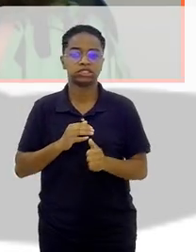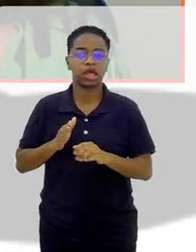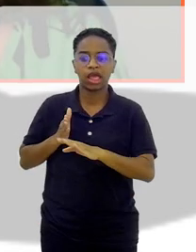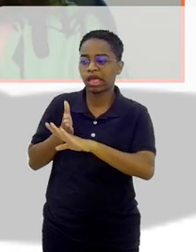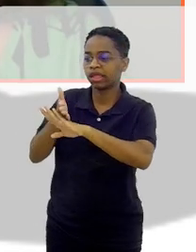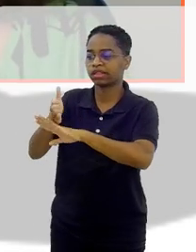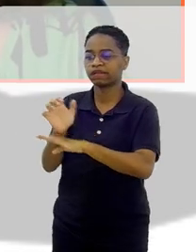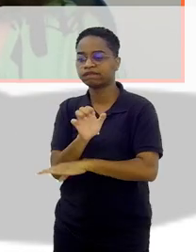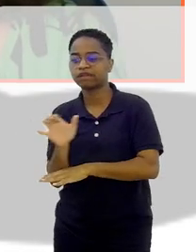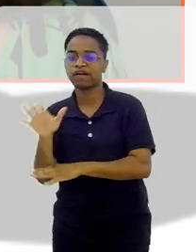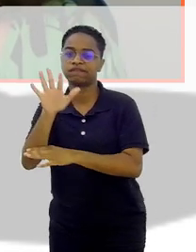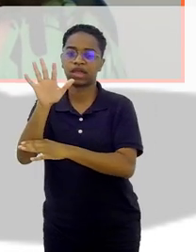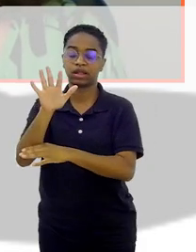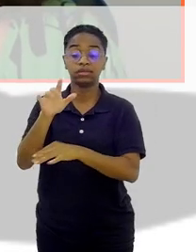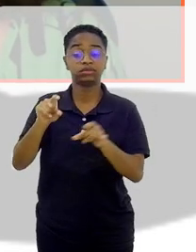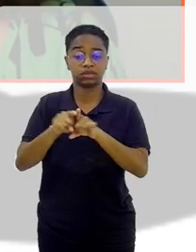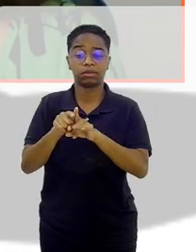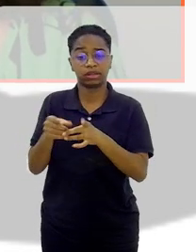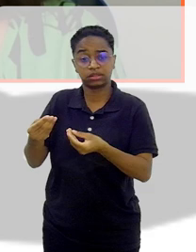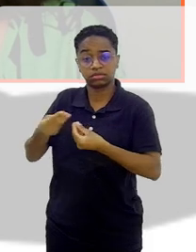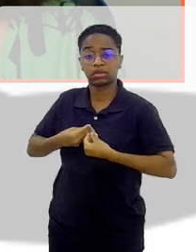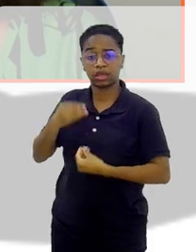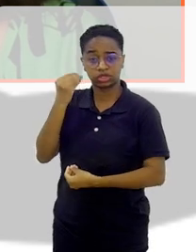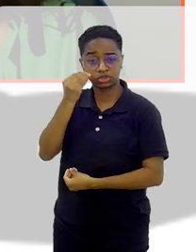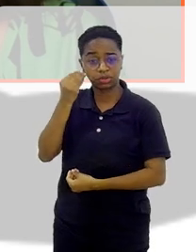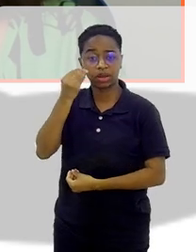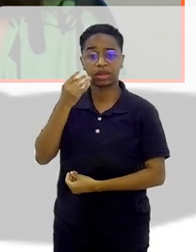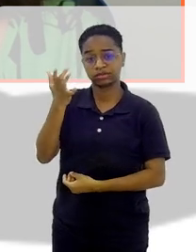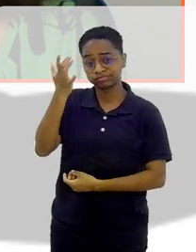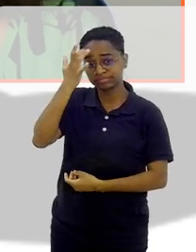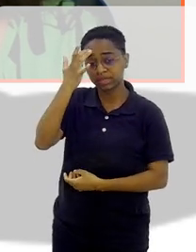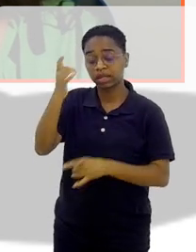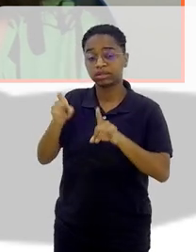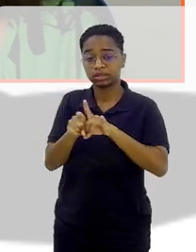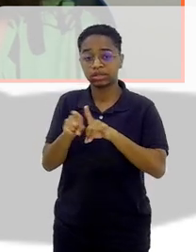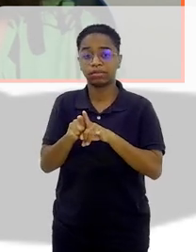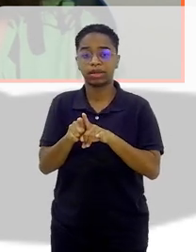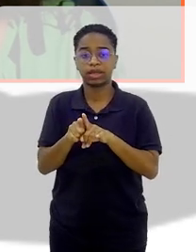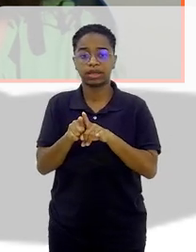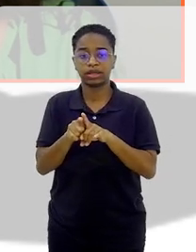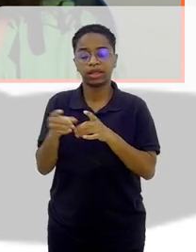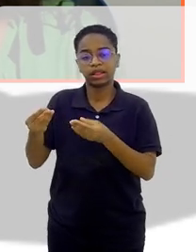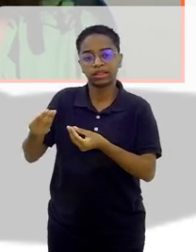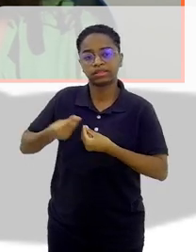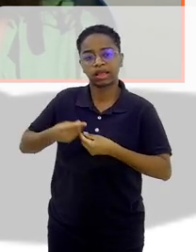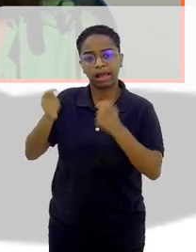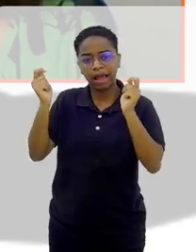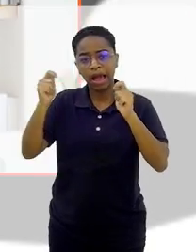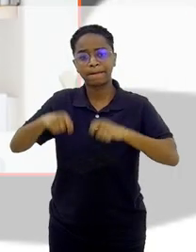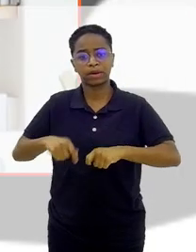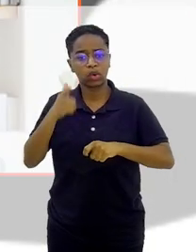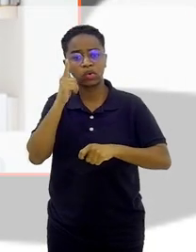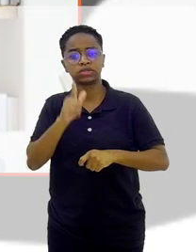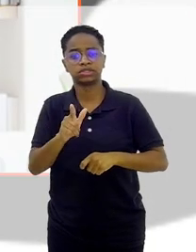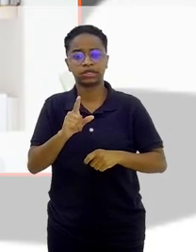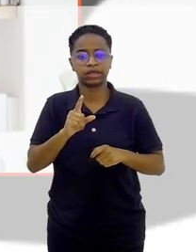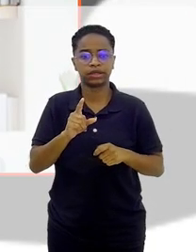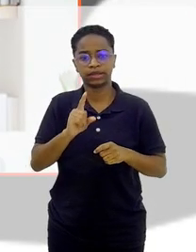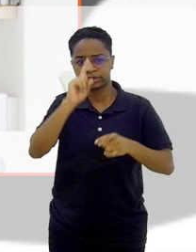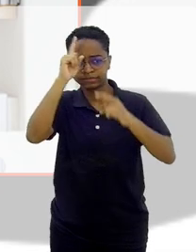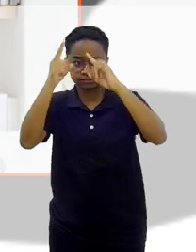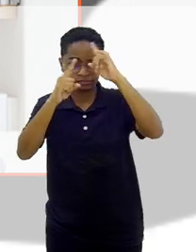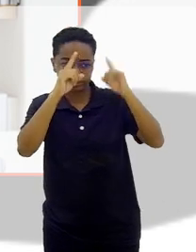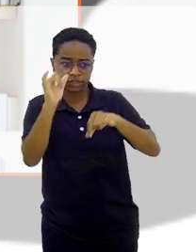ter subido comunidade, isso tudo dá muito couro pra gente e o nível de improviso, de capacidade, de improviso,